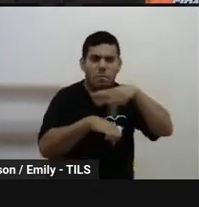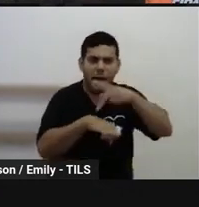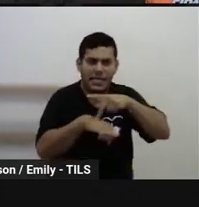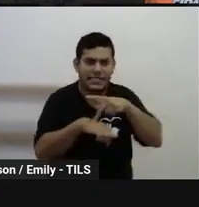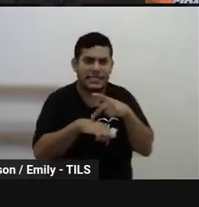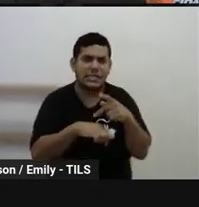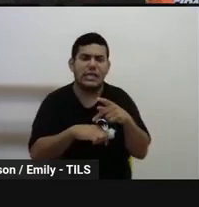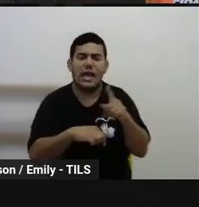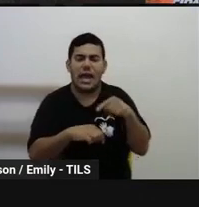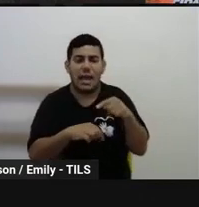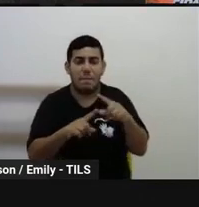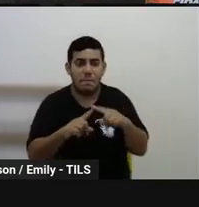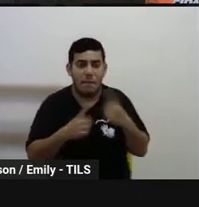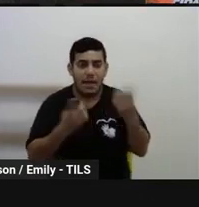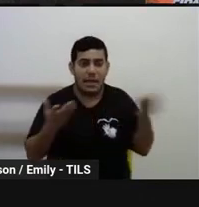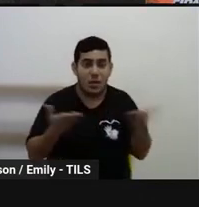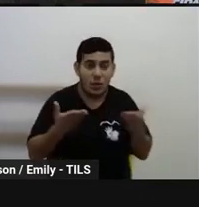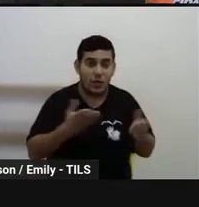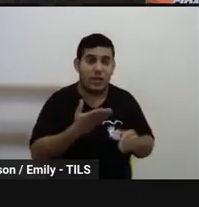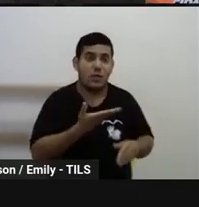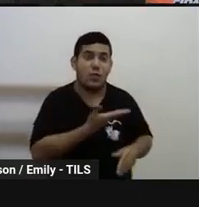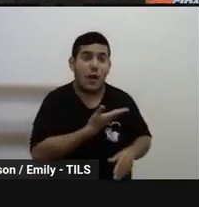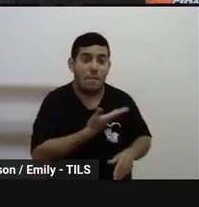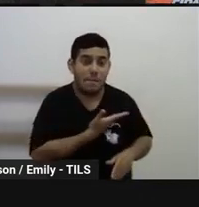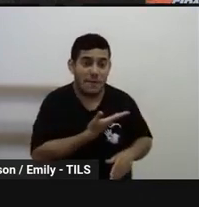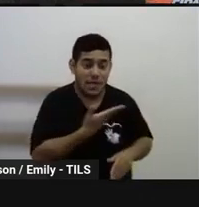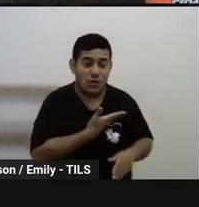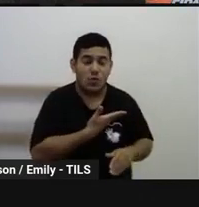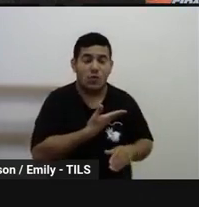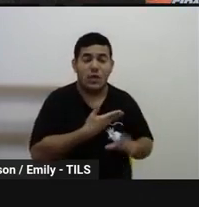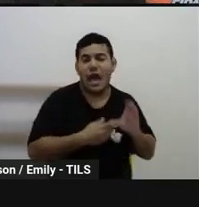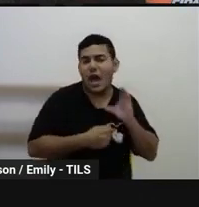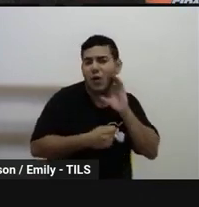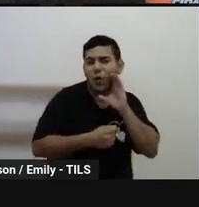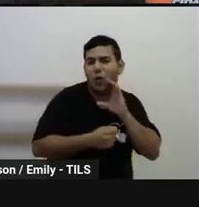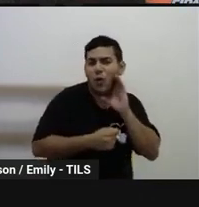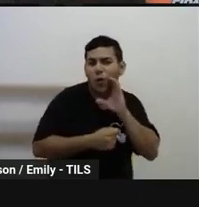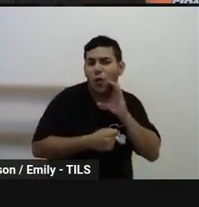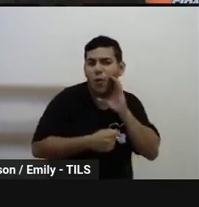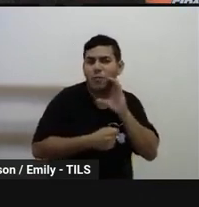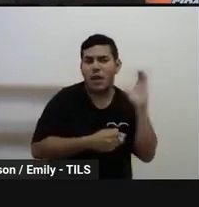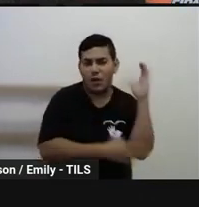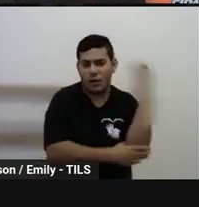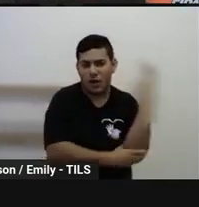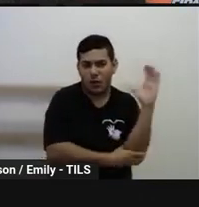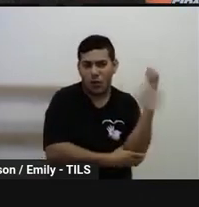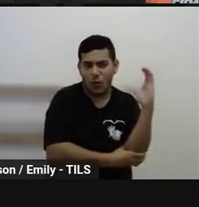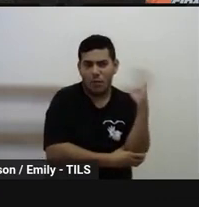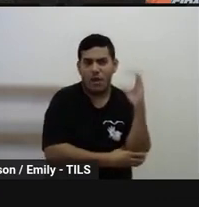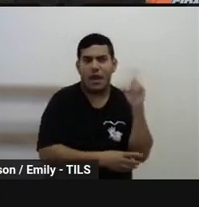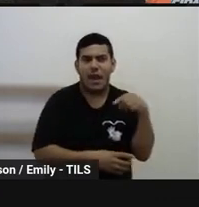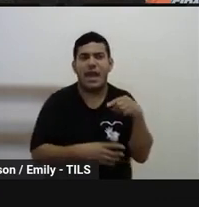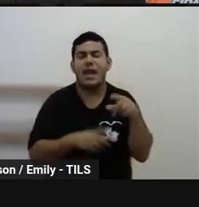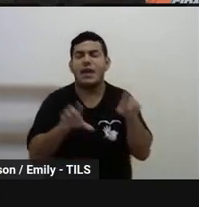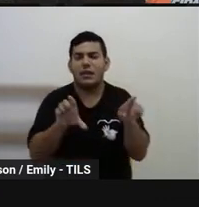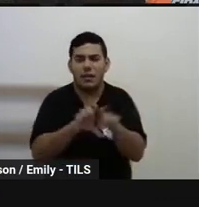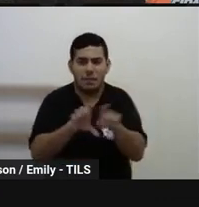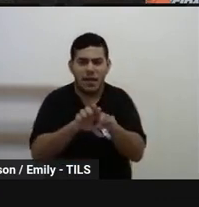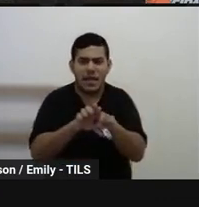Colômbia, porém agora tem um colega da Colômbia, possam trazer ou participar de momentos que